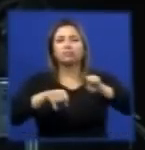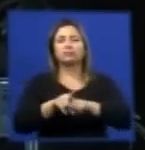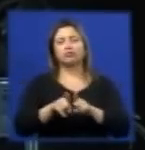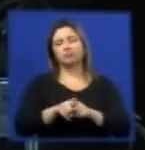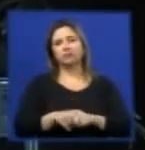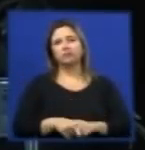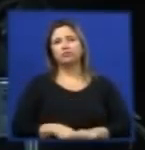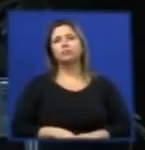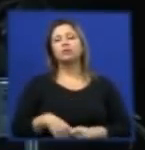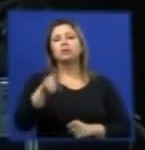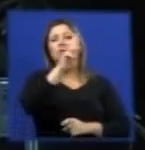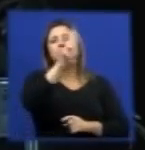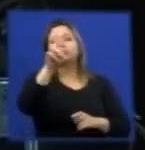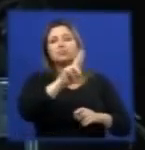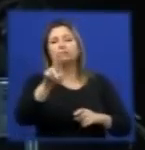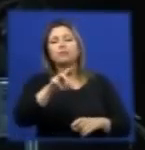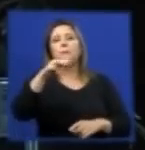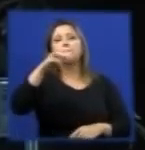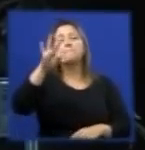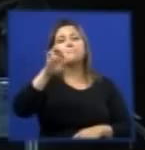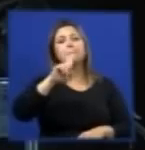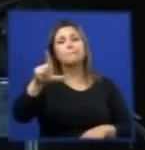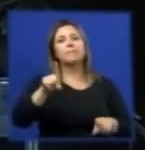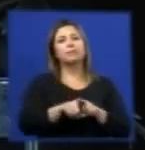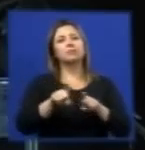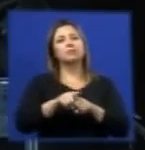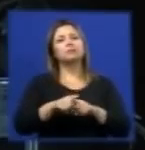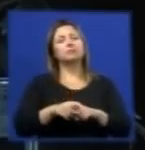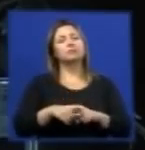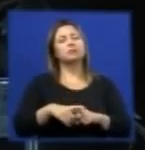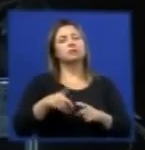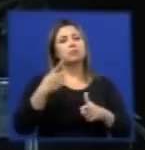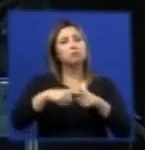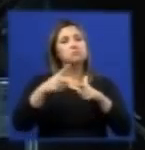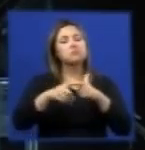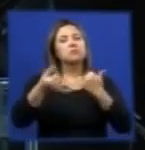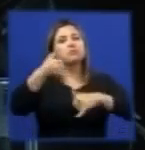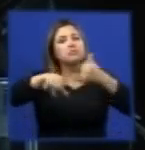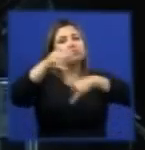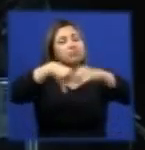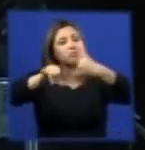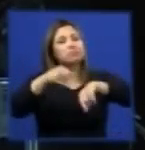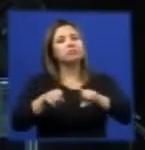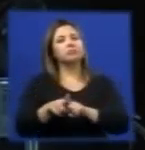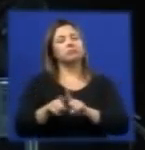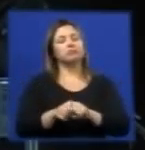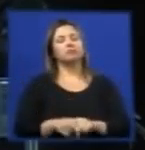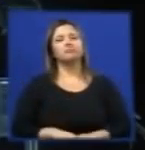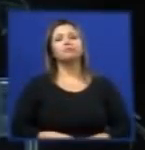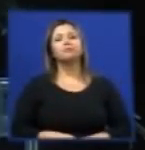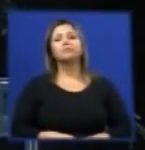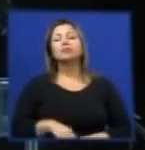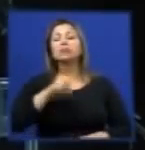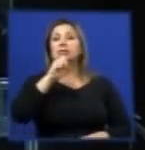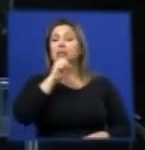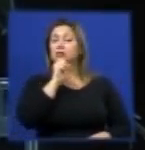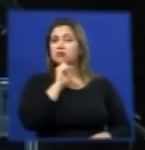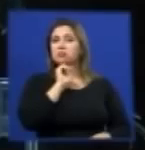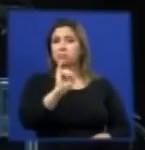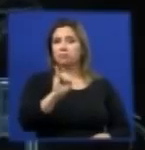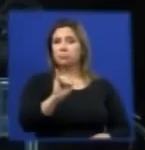Ditos estão os metais, entre eles, alguns metais pesados. Porém, se qualquer